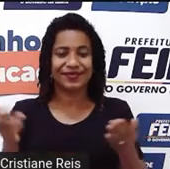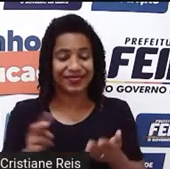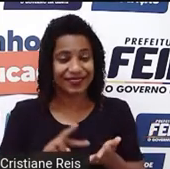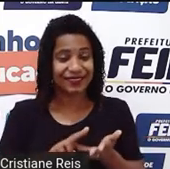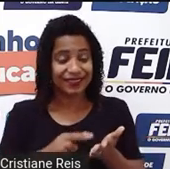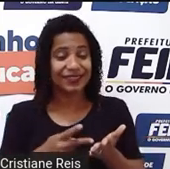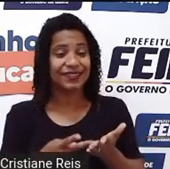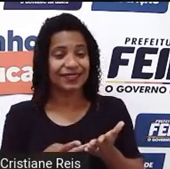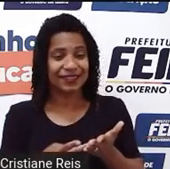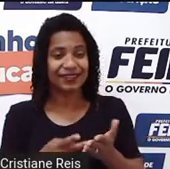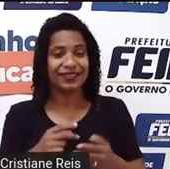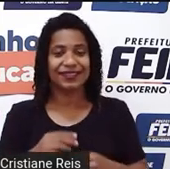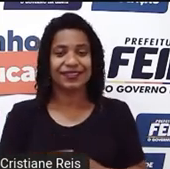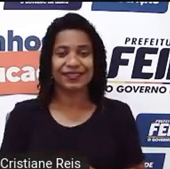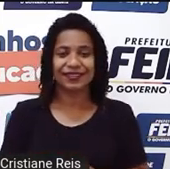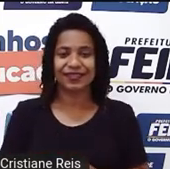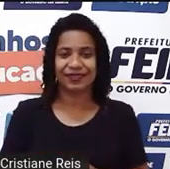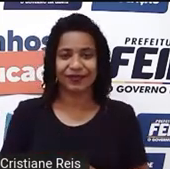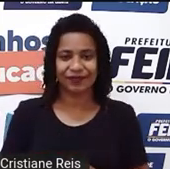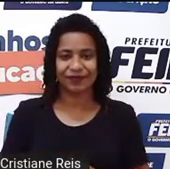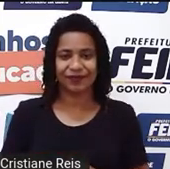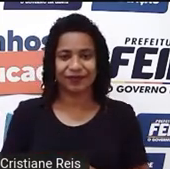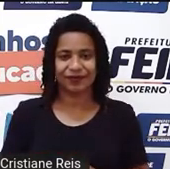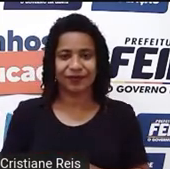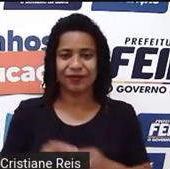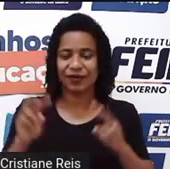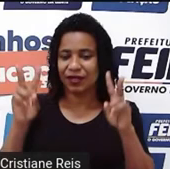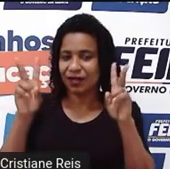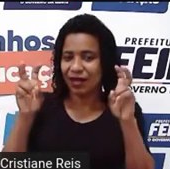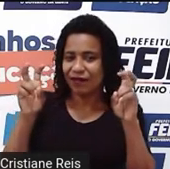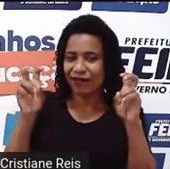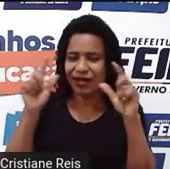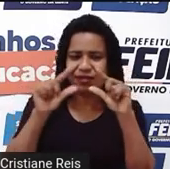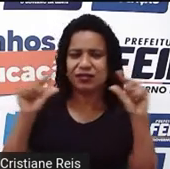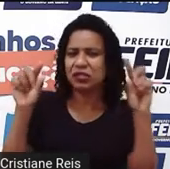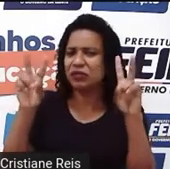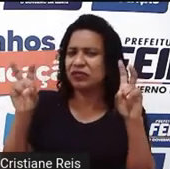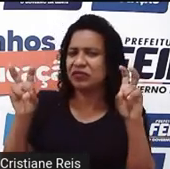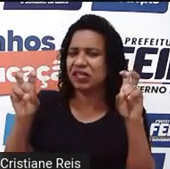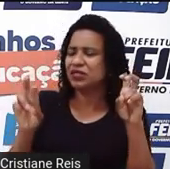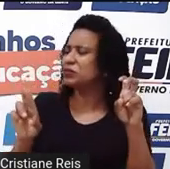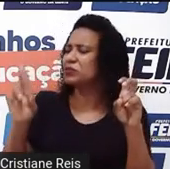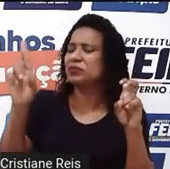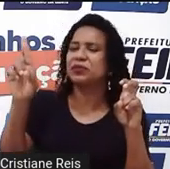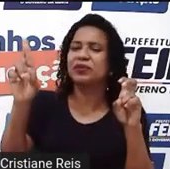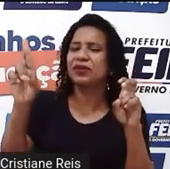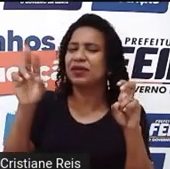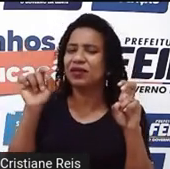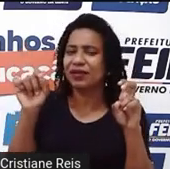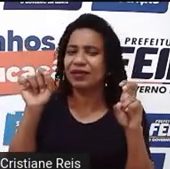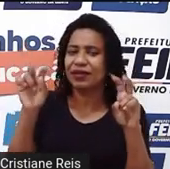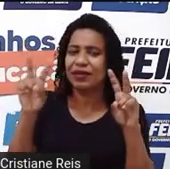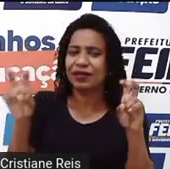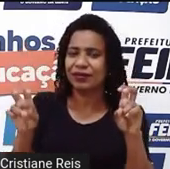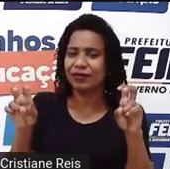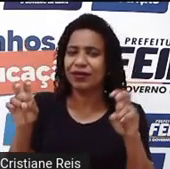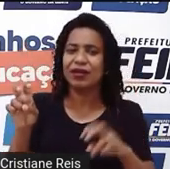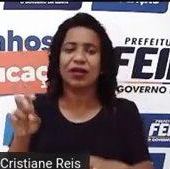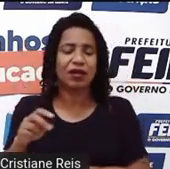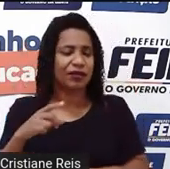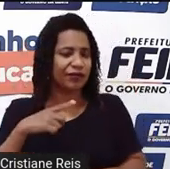Então, de quem é essas palavras, né? Essa expressão, I have a dream, eu tenho um sonho,